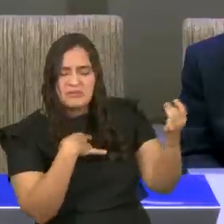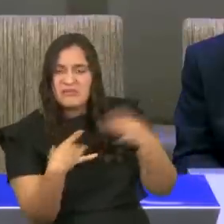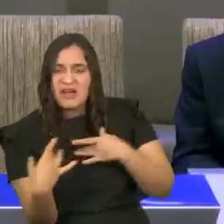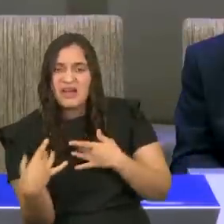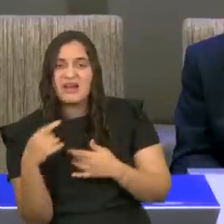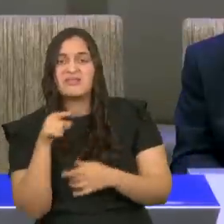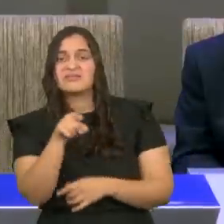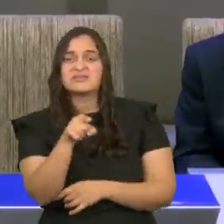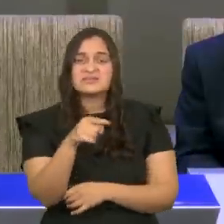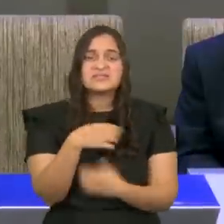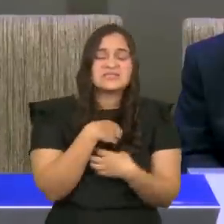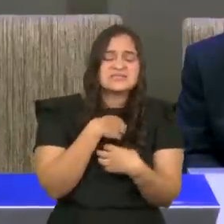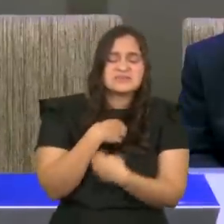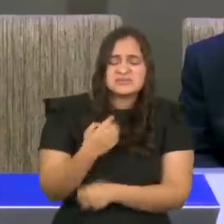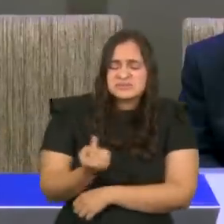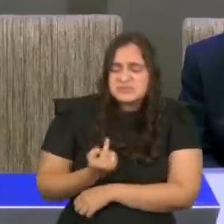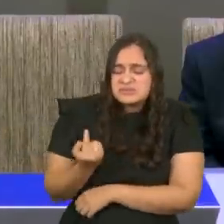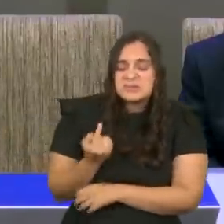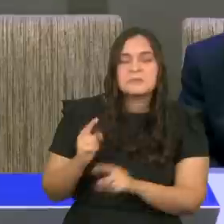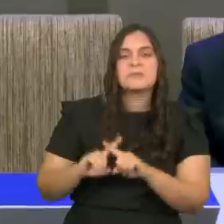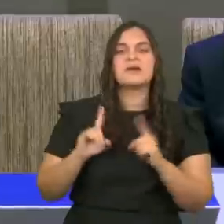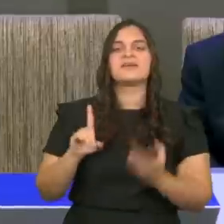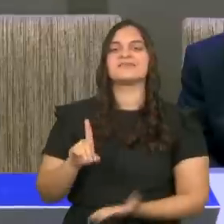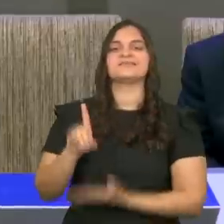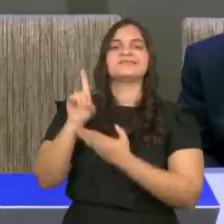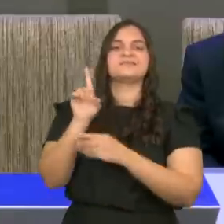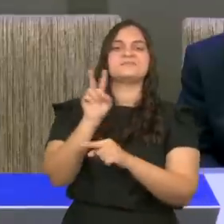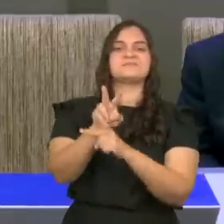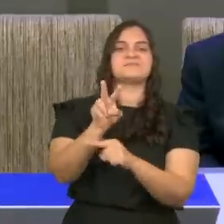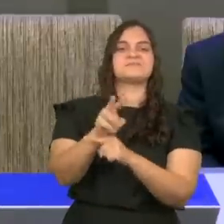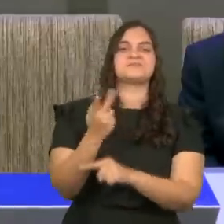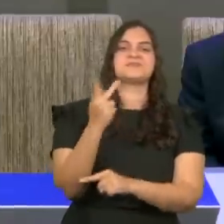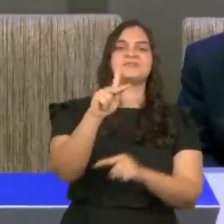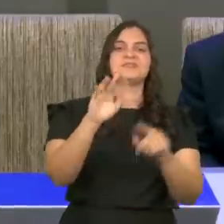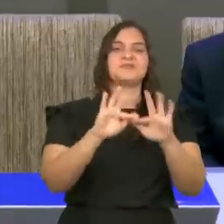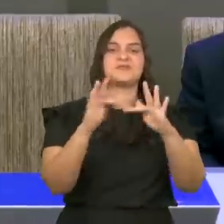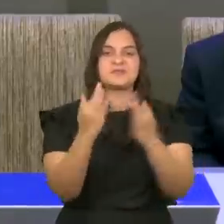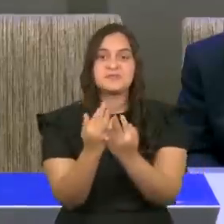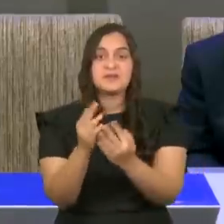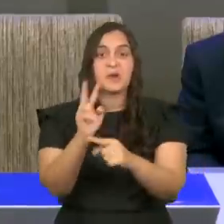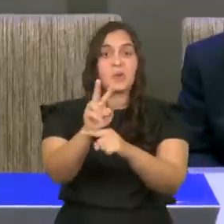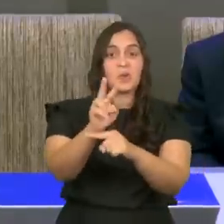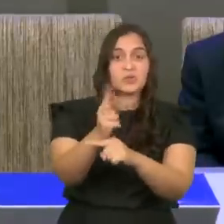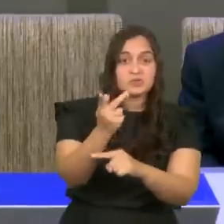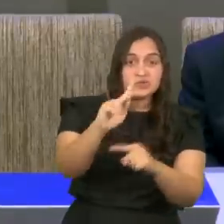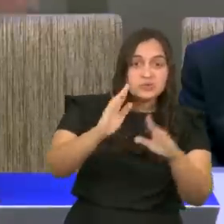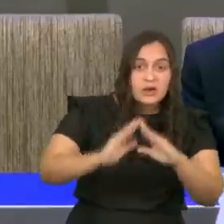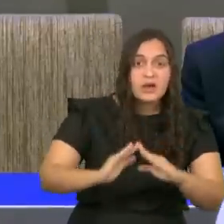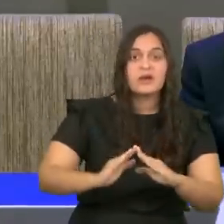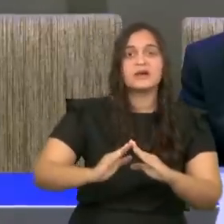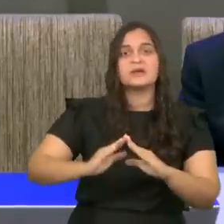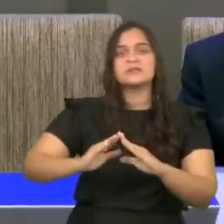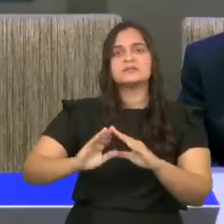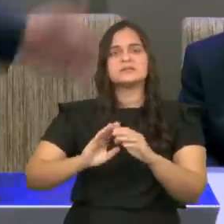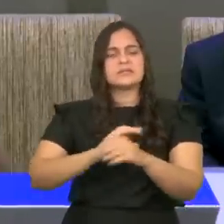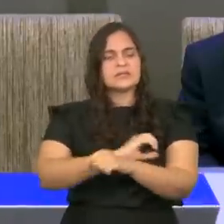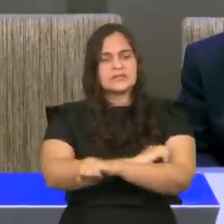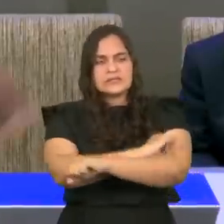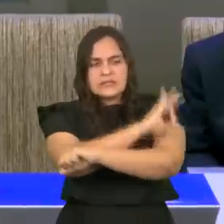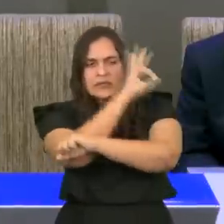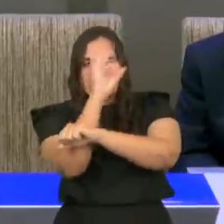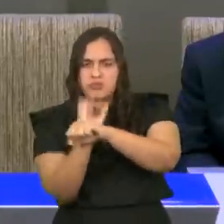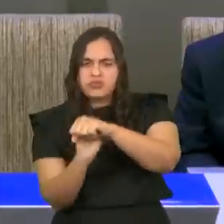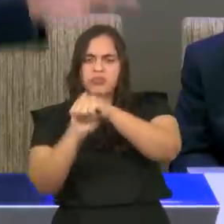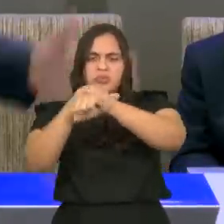cuida da tua casa. De dia e de noite, Deus te guarda. Aleluia! Deus guarda a tua família.